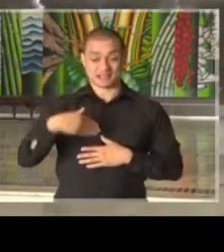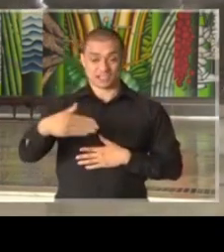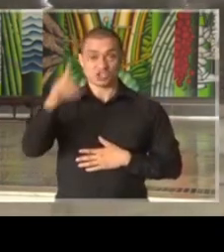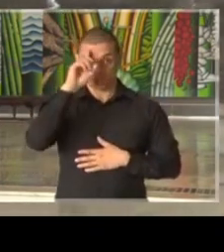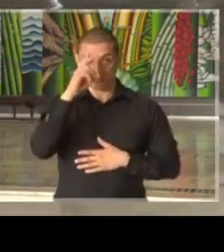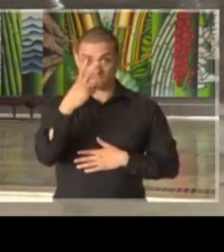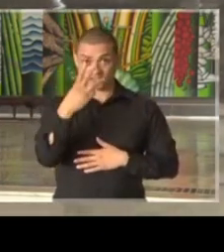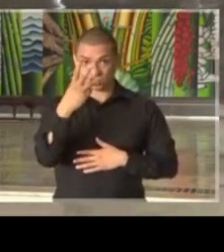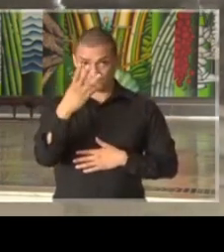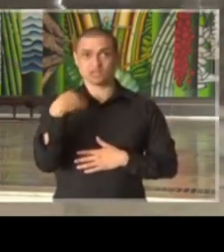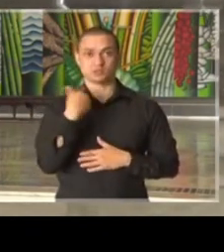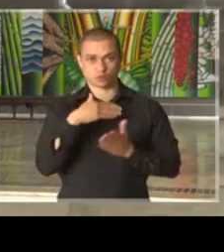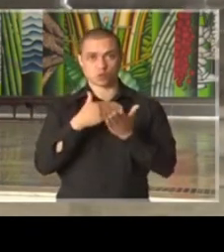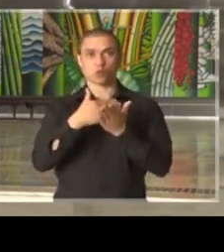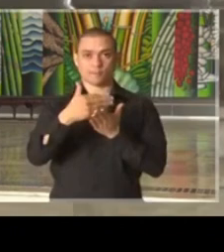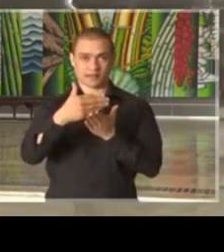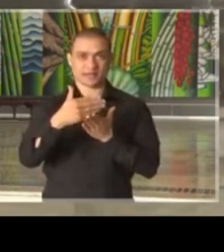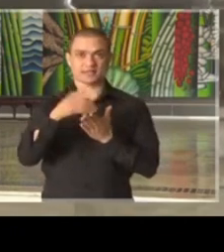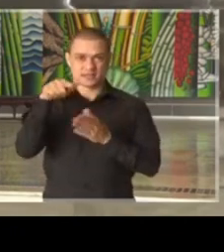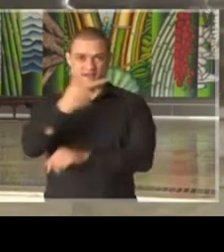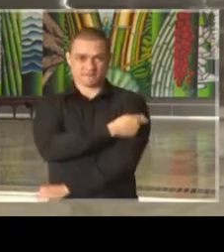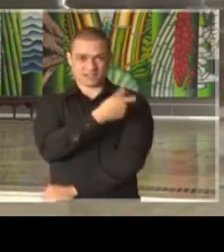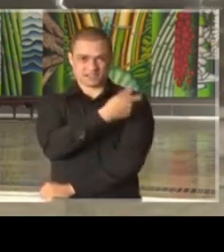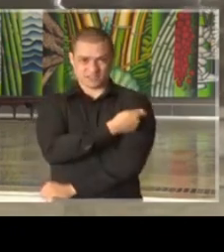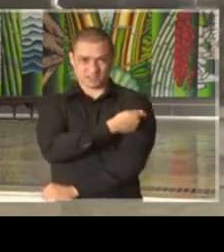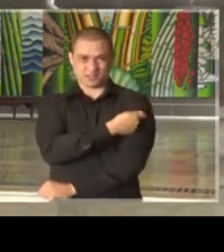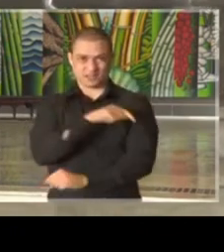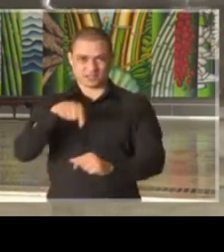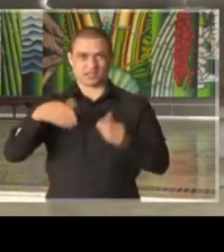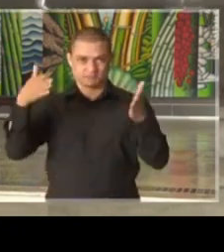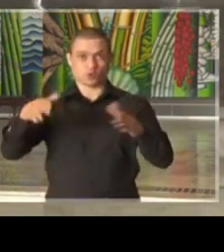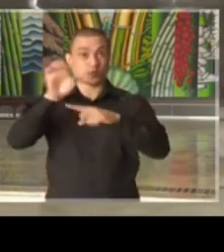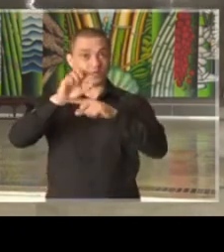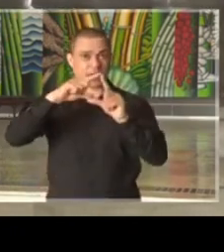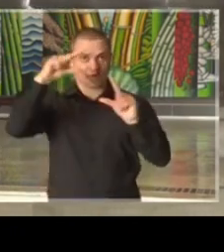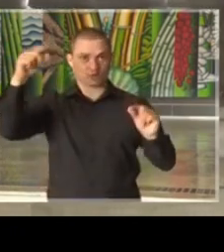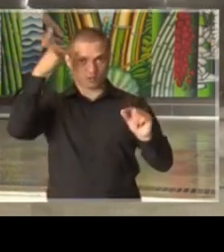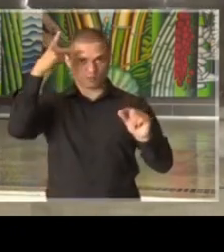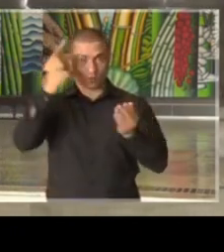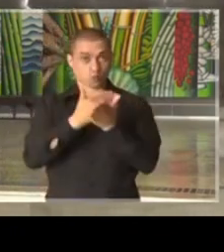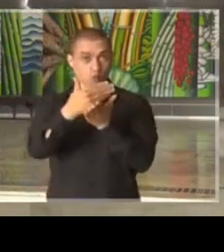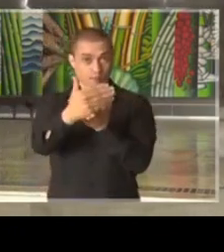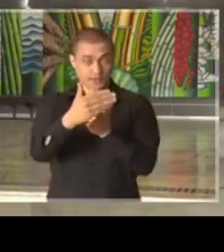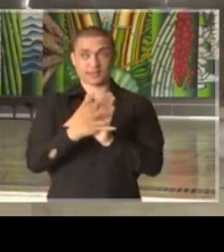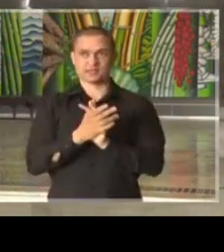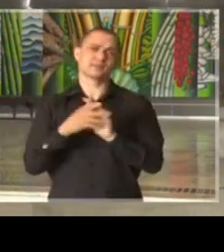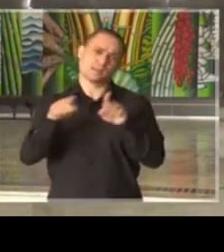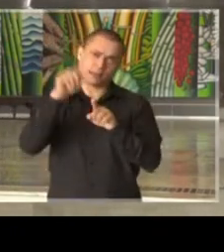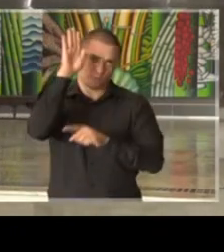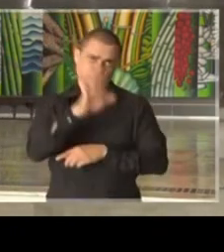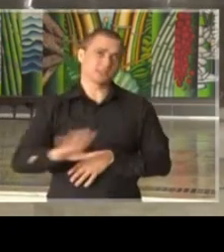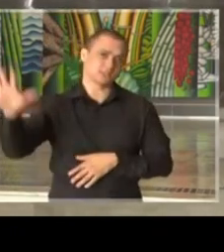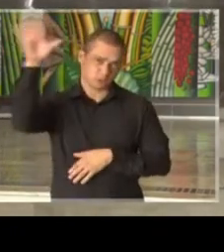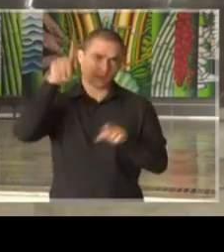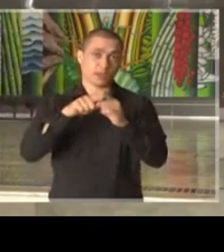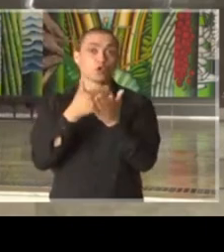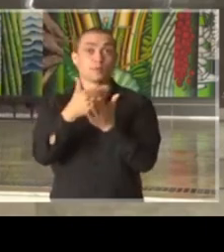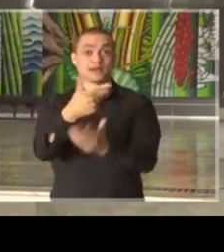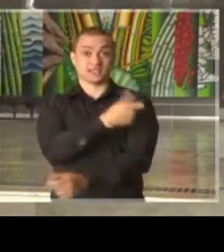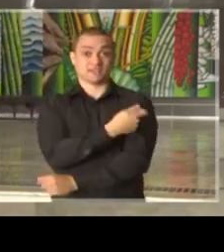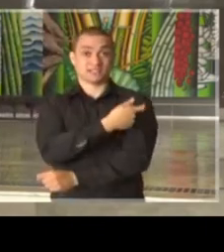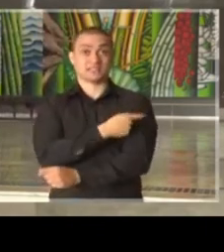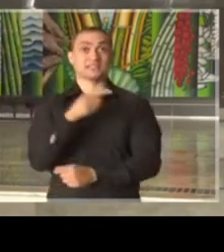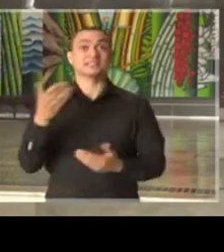23, nós teremos o início da vacinação aqui no estado de São Paulo, aliás, em todo o Brasil e, nesse